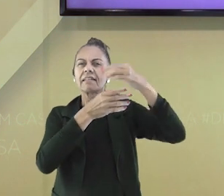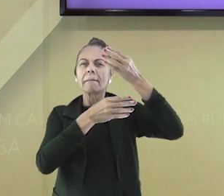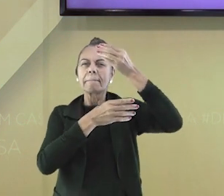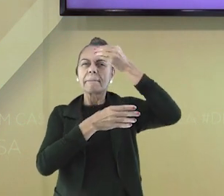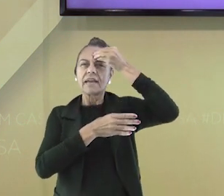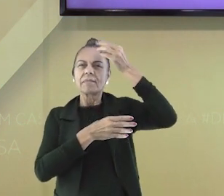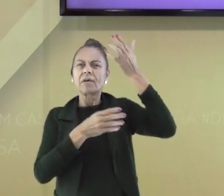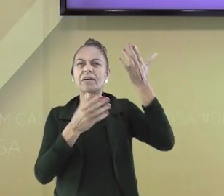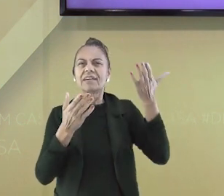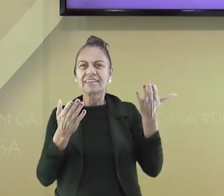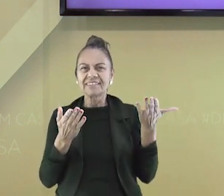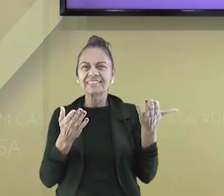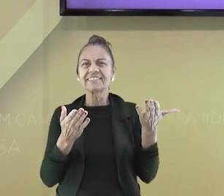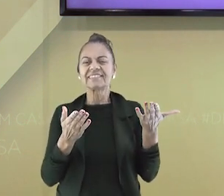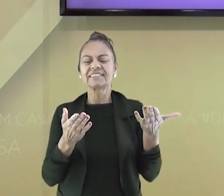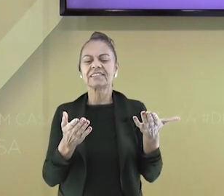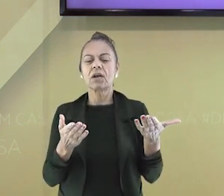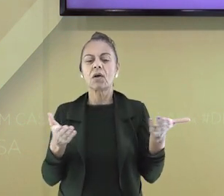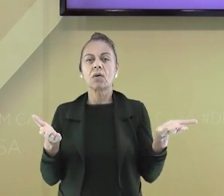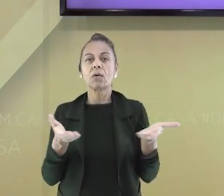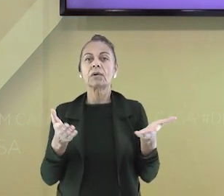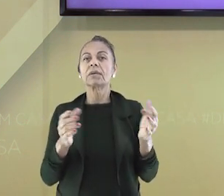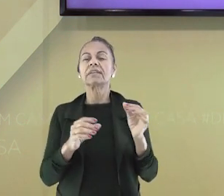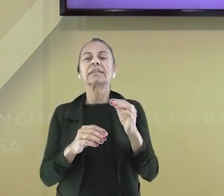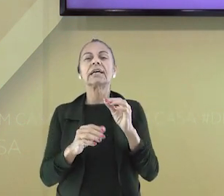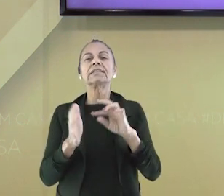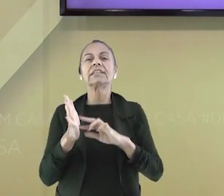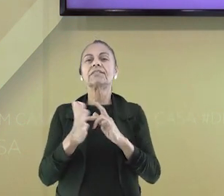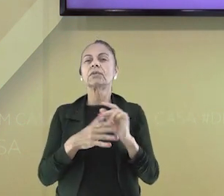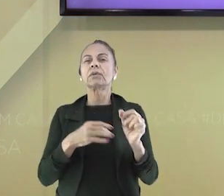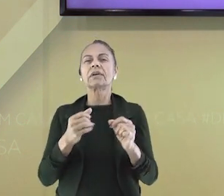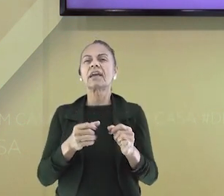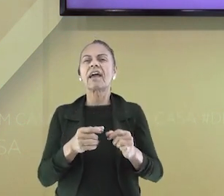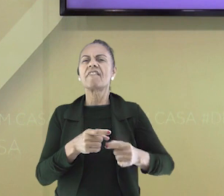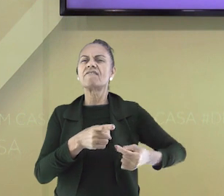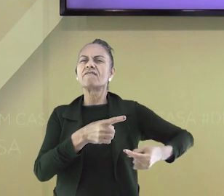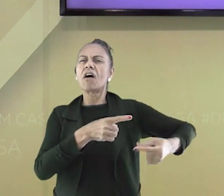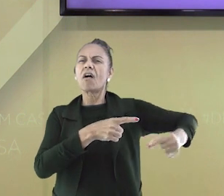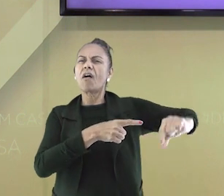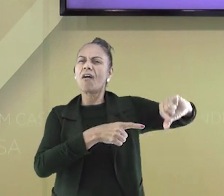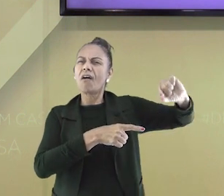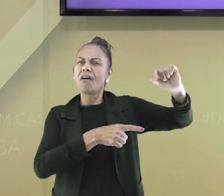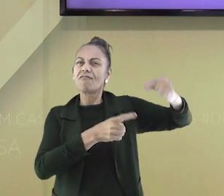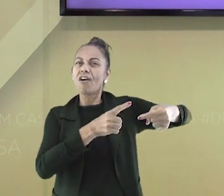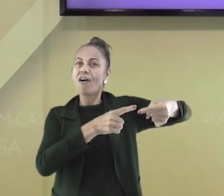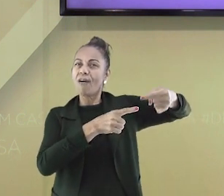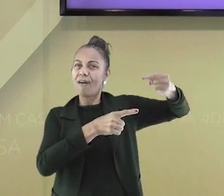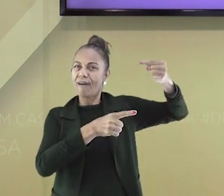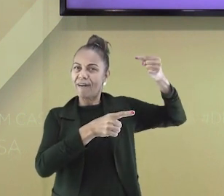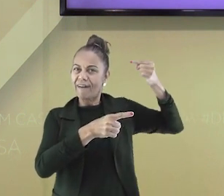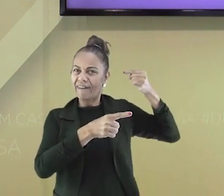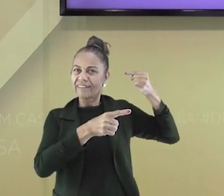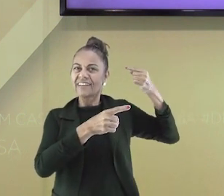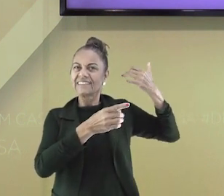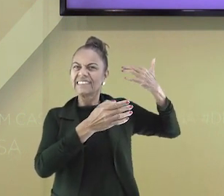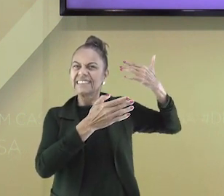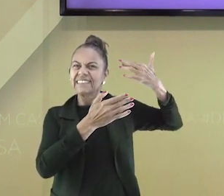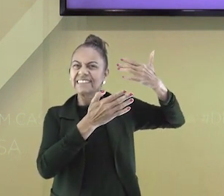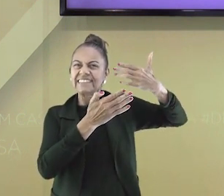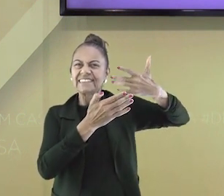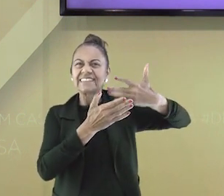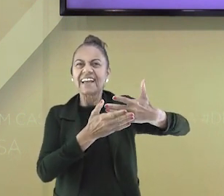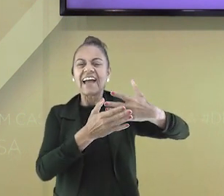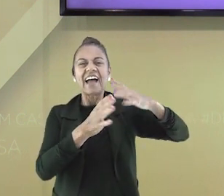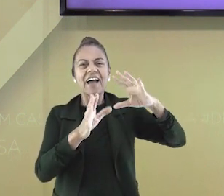registro muito utilizada atualmente, que é a retrospectiva. Geralmente realizada no fim de cada ano,